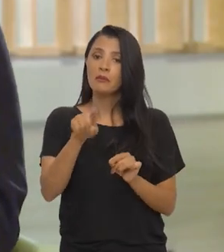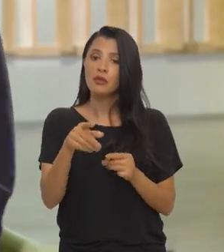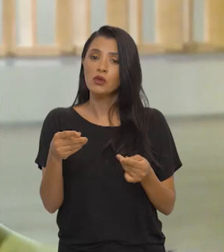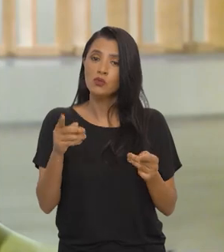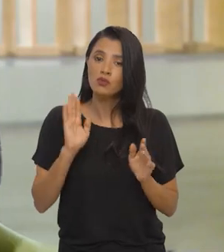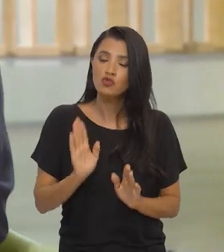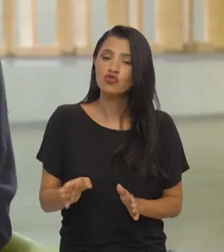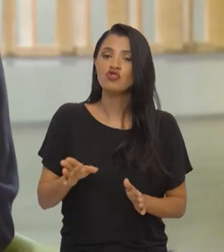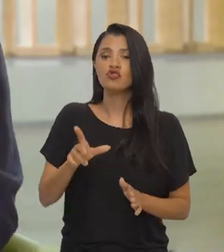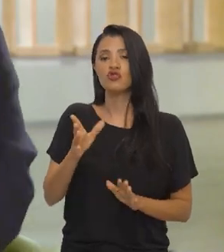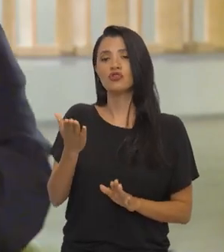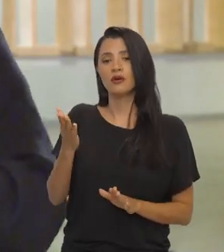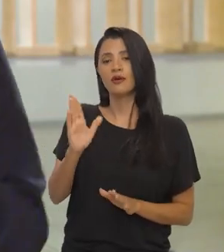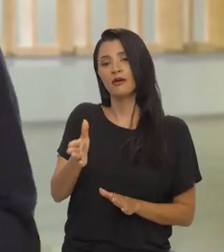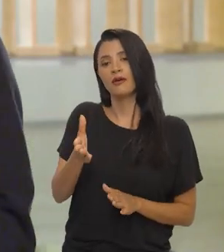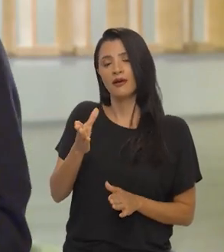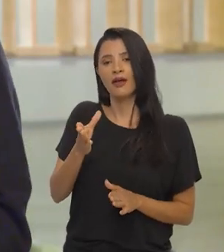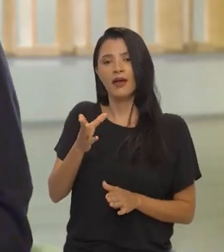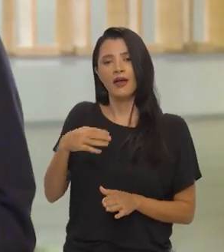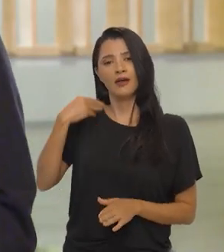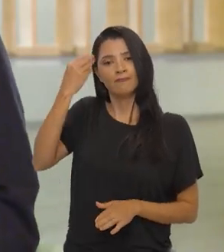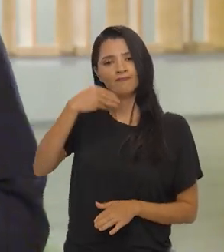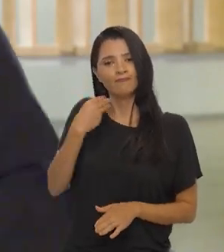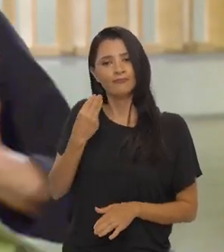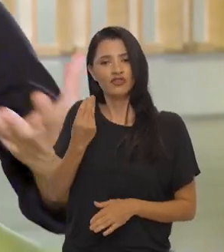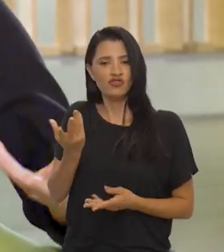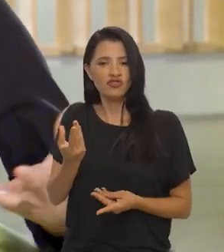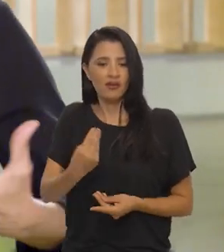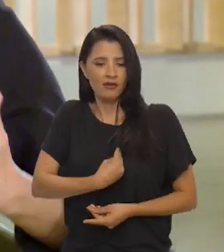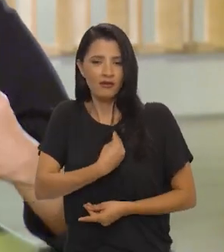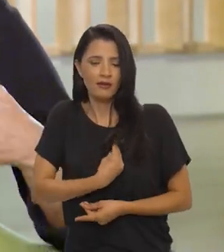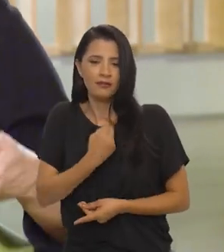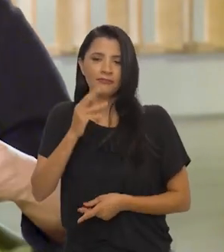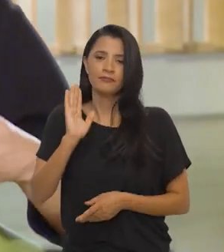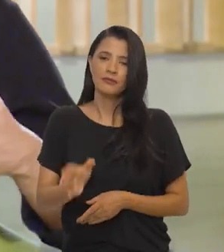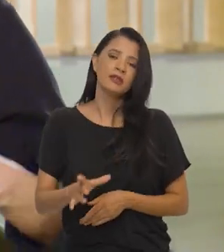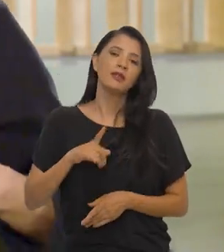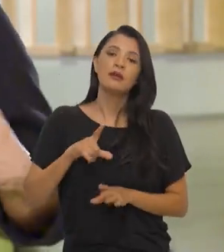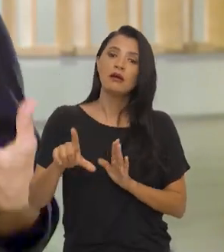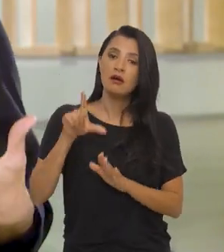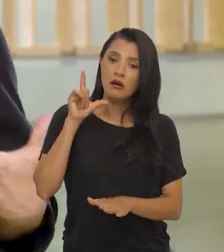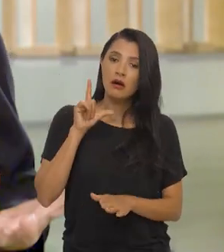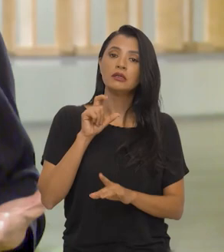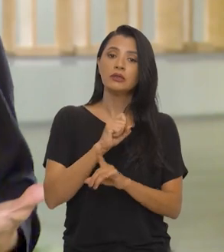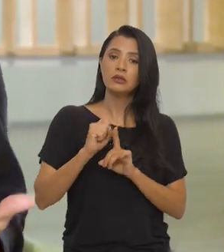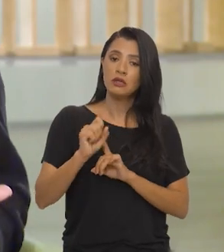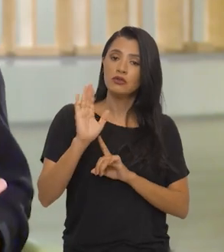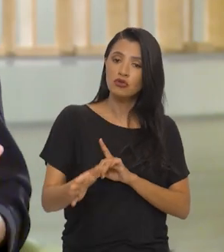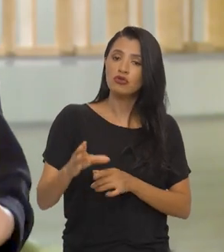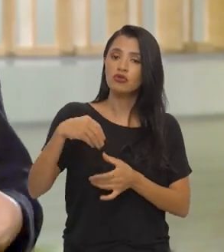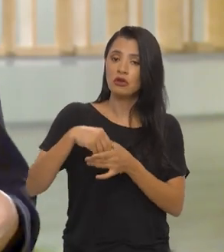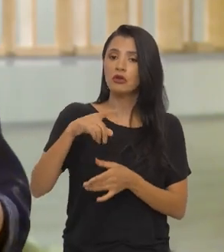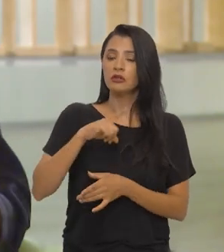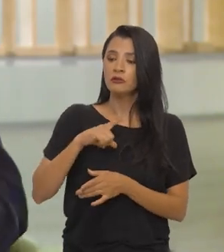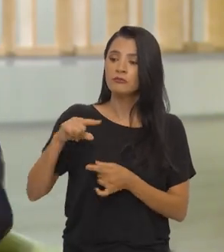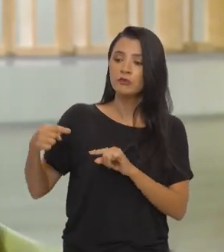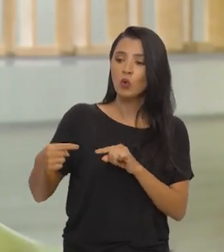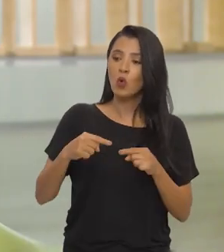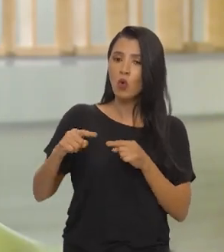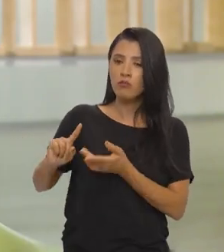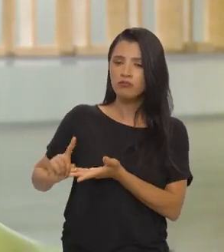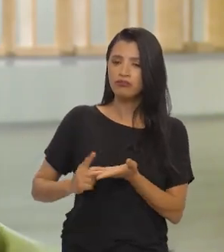por aquilo que já era, já vivido, experimentado, que tinha já na sociedade civil,